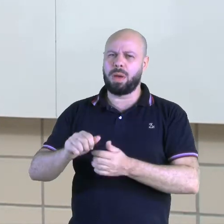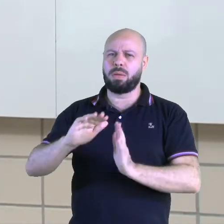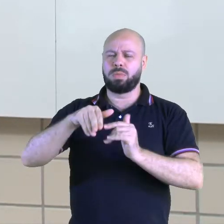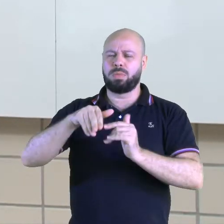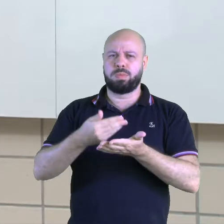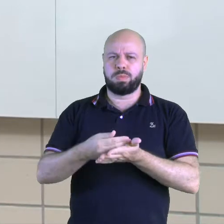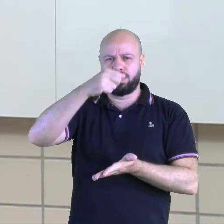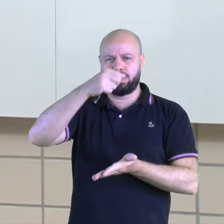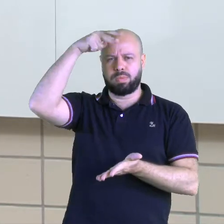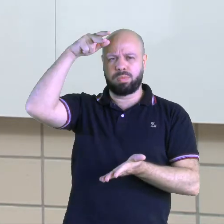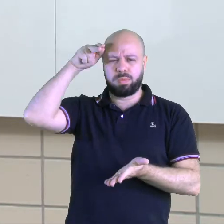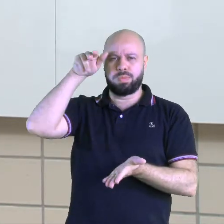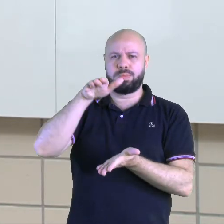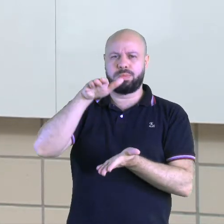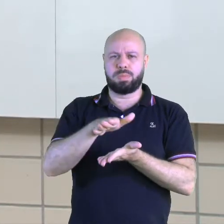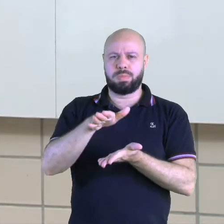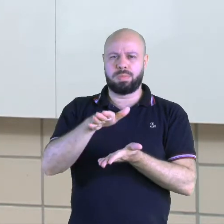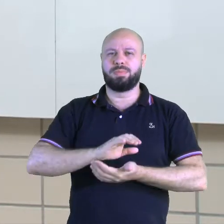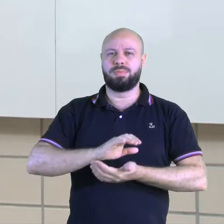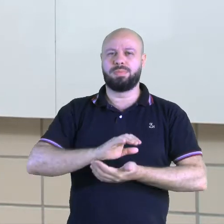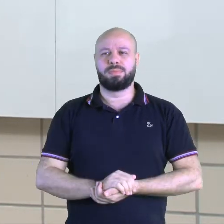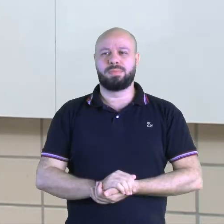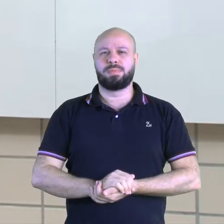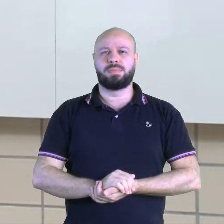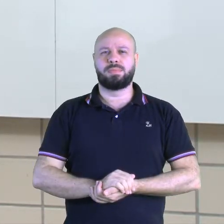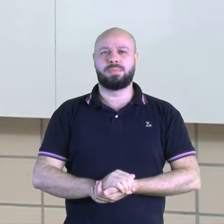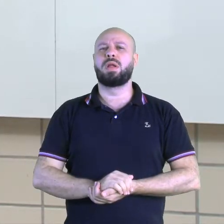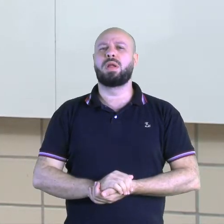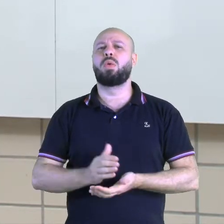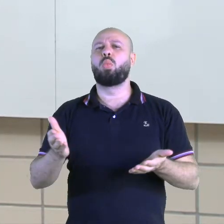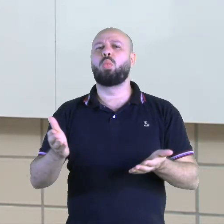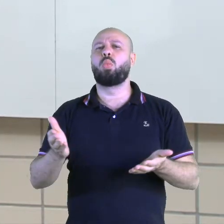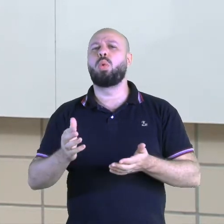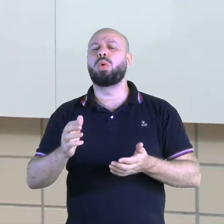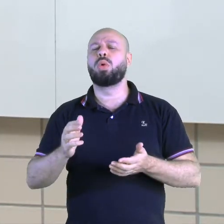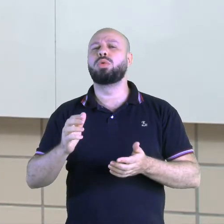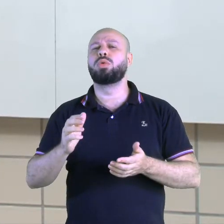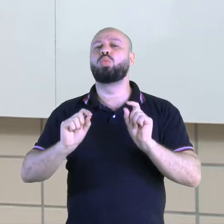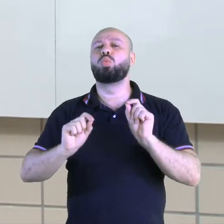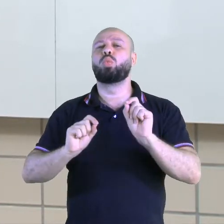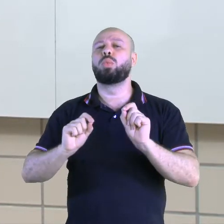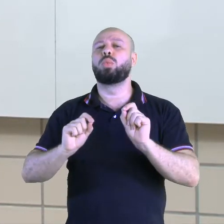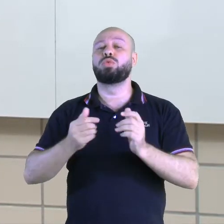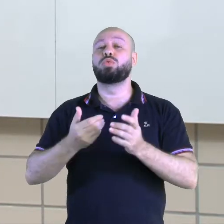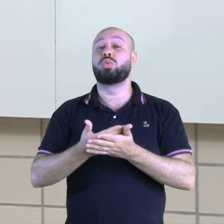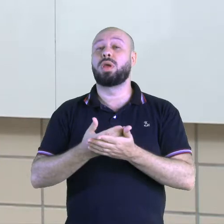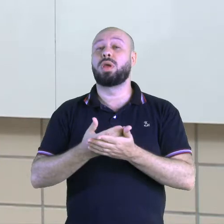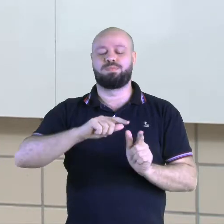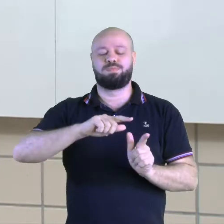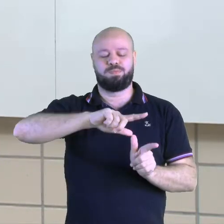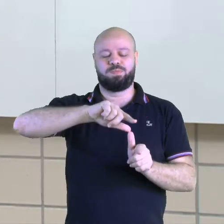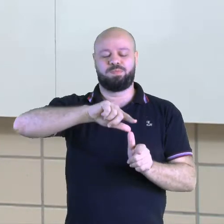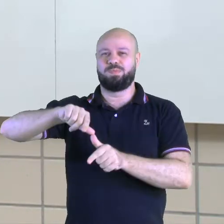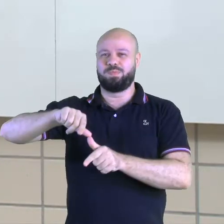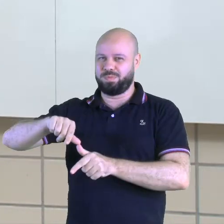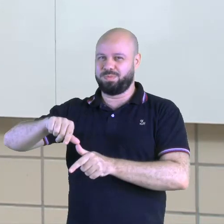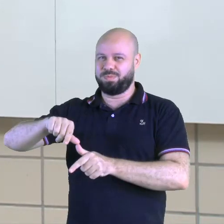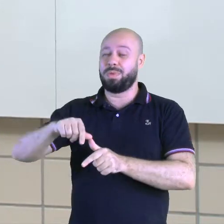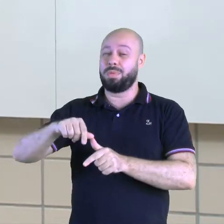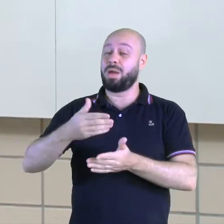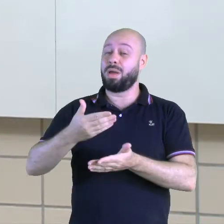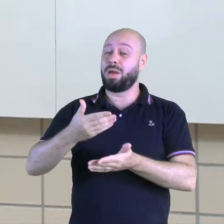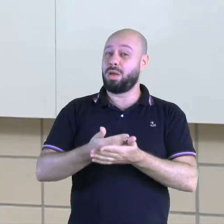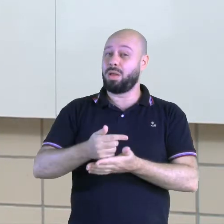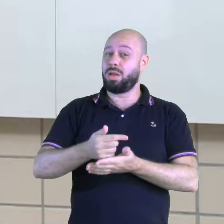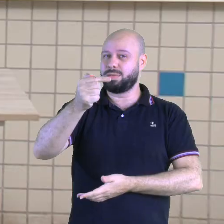região sul da nossa cidade. Iremos trabalhar o componente curricular de geografia, aula 7,